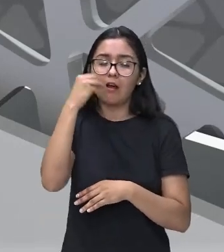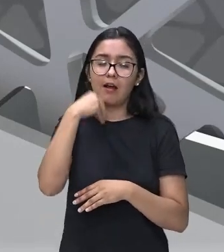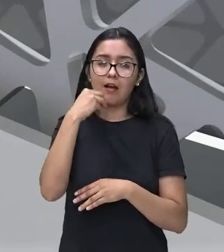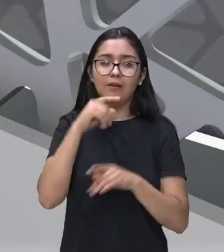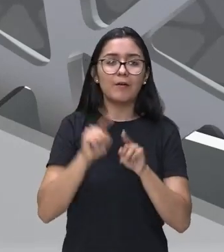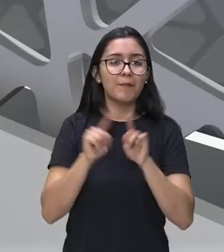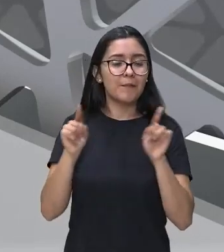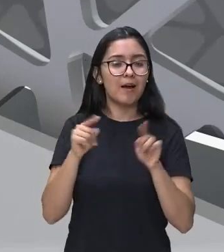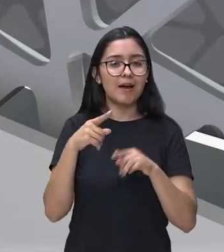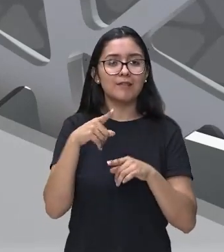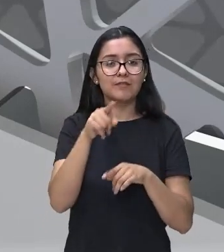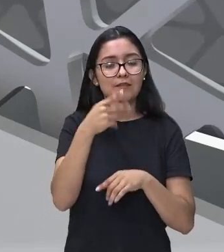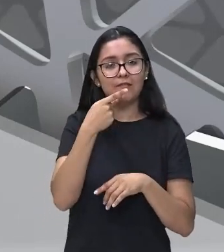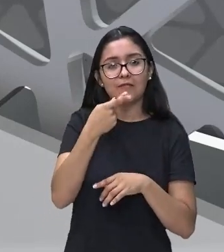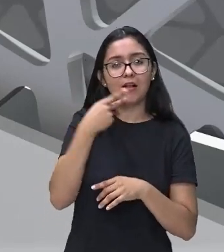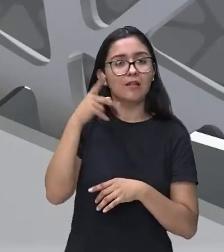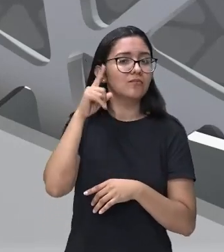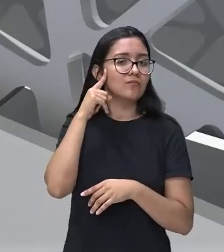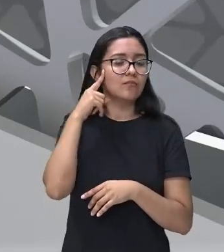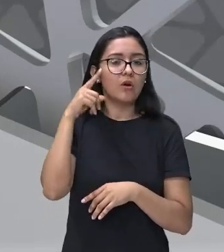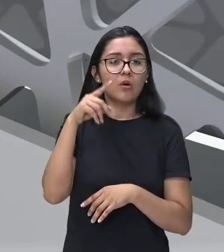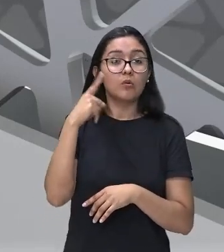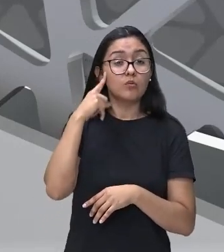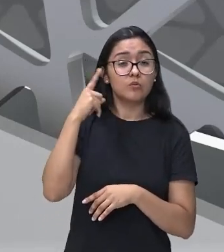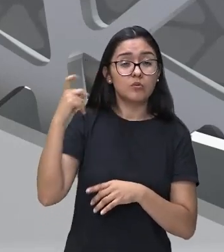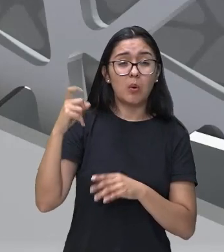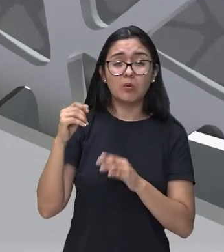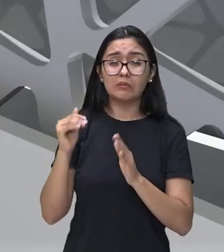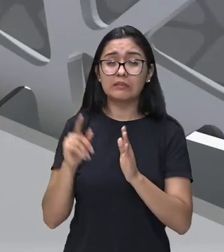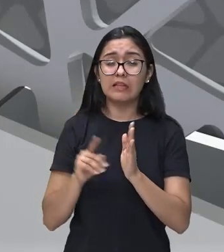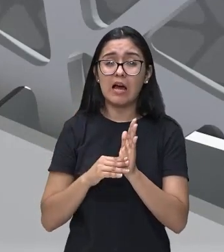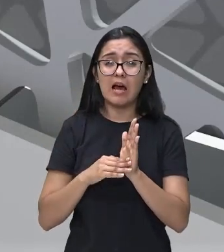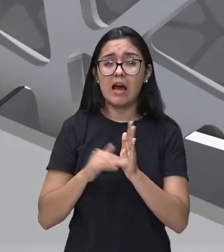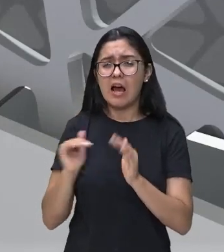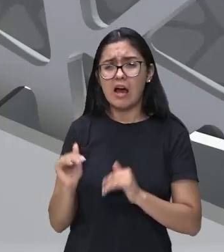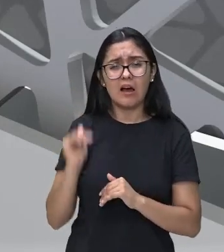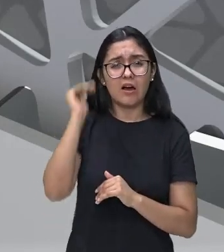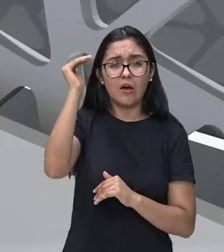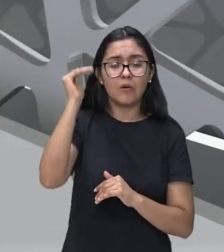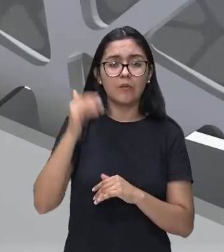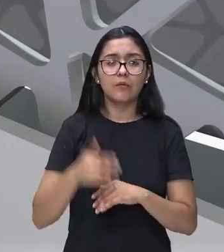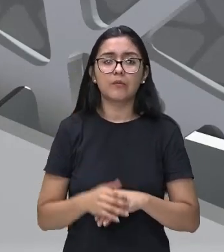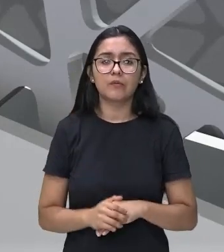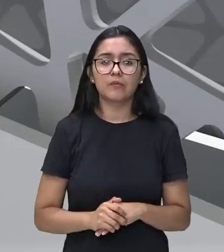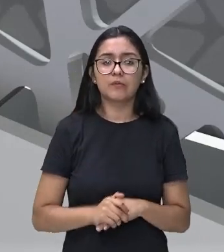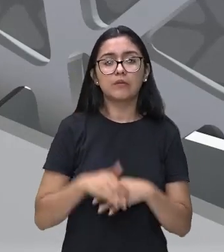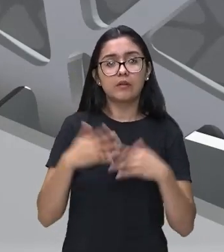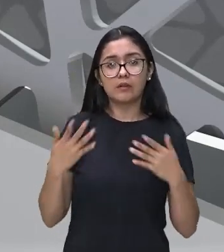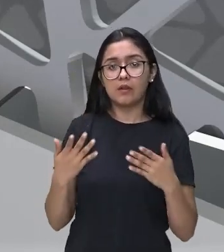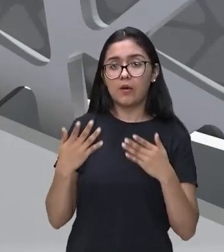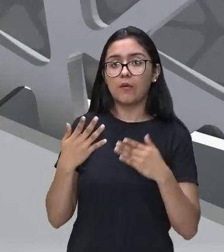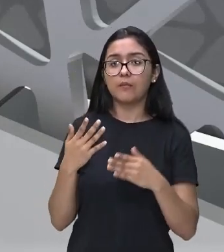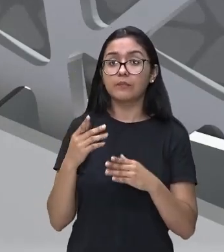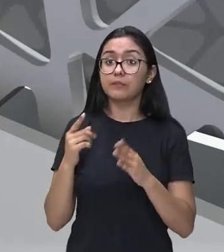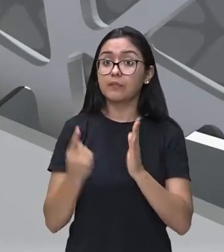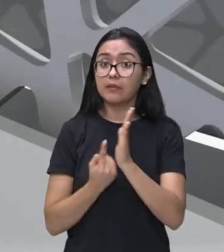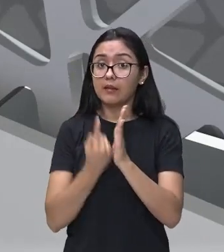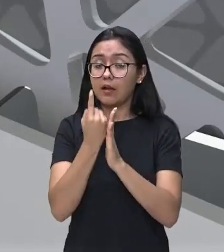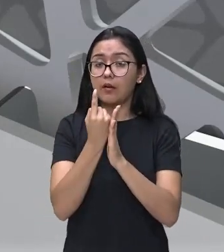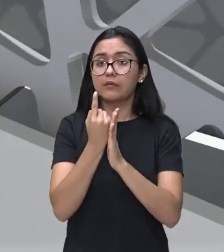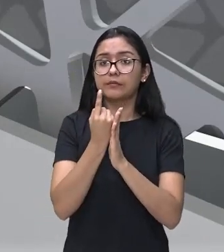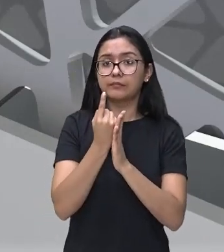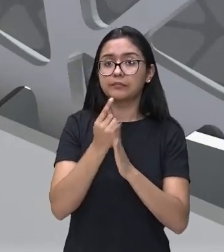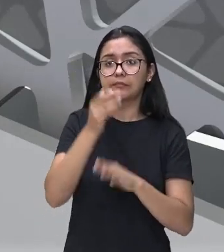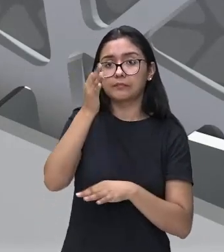mas se o som está alto, então, alto é a frequência, certo? Do som agudo